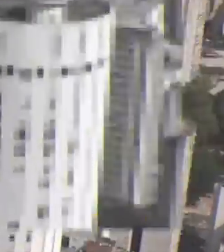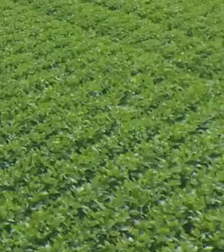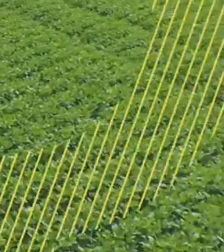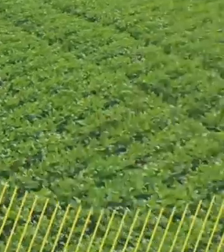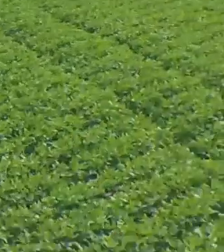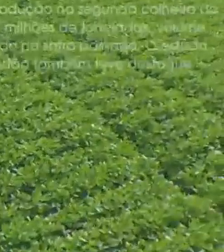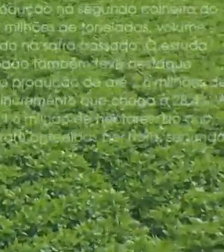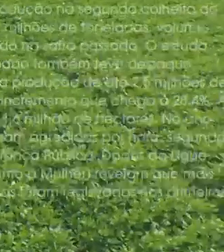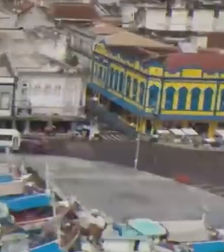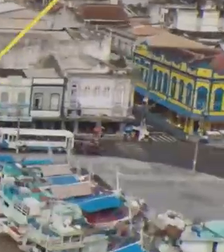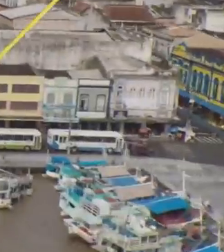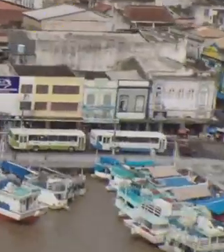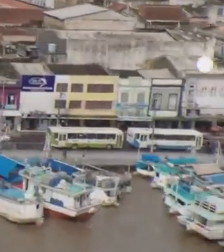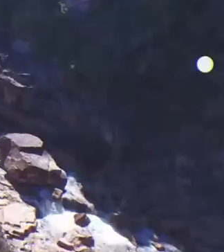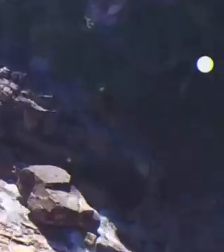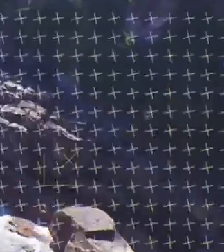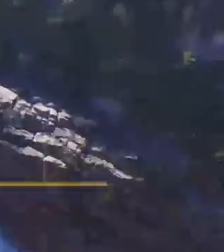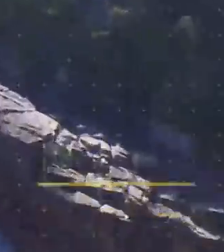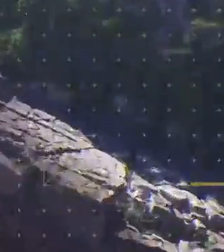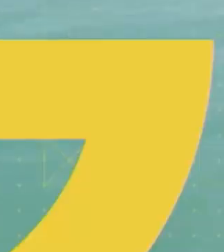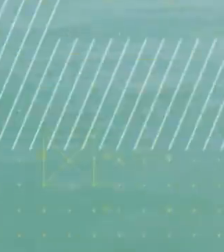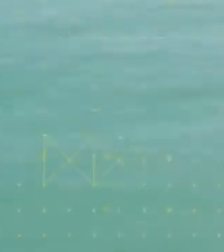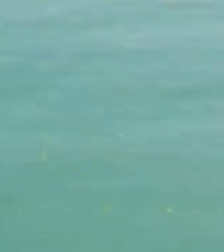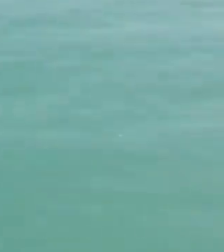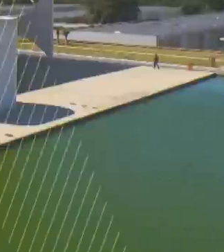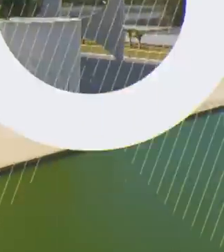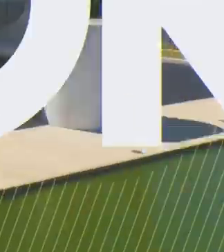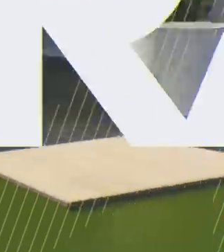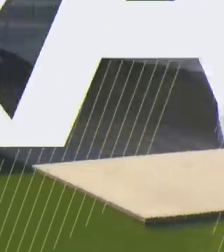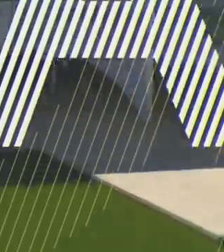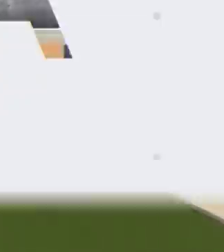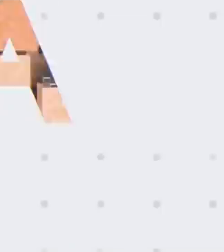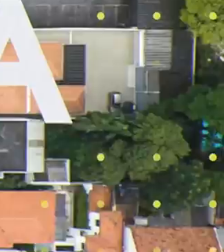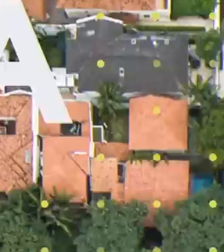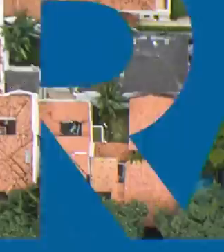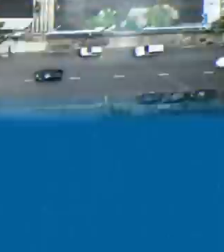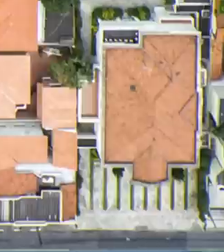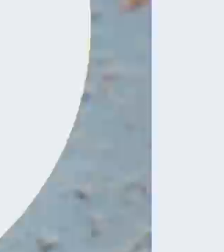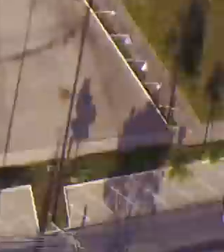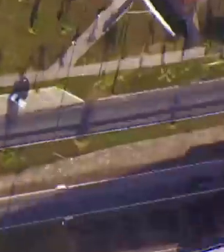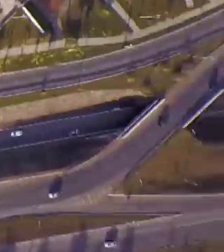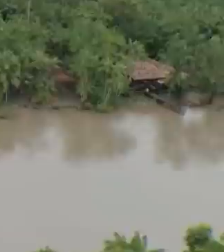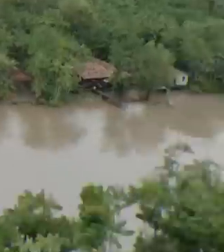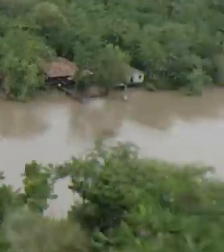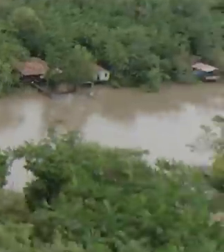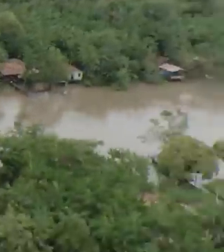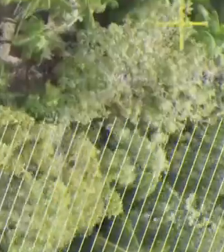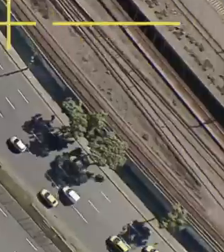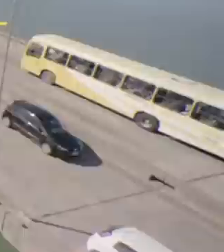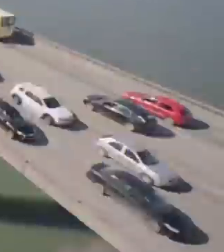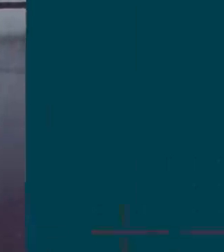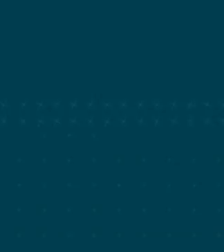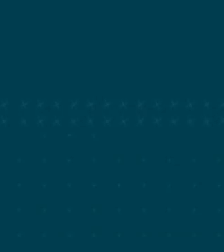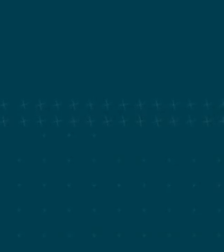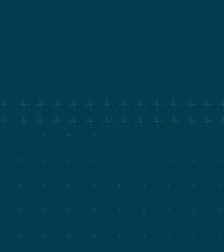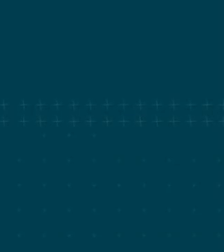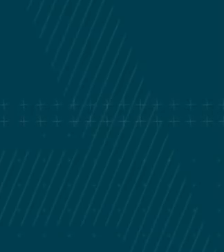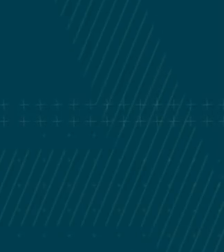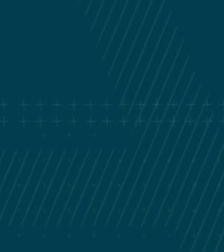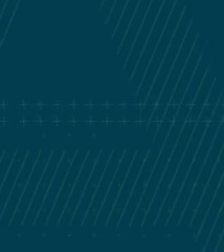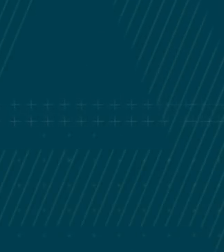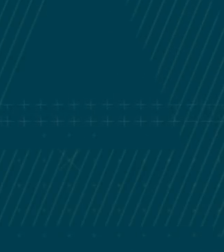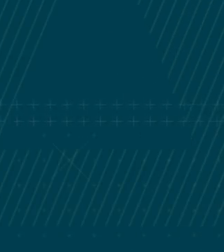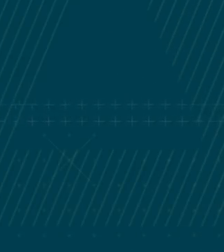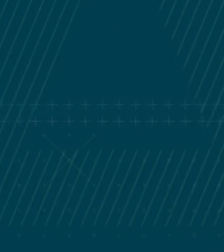Transcrição e Coelho